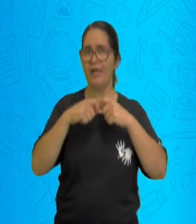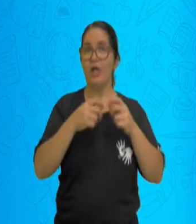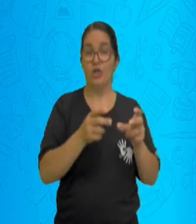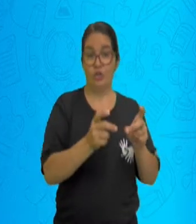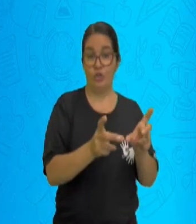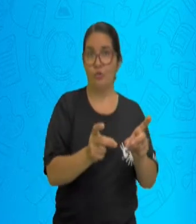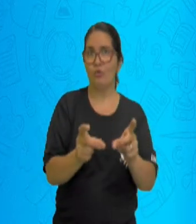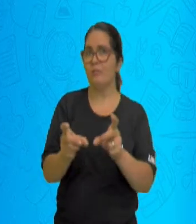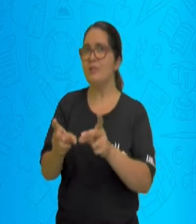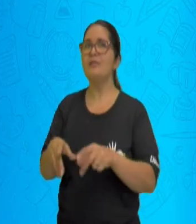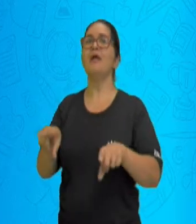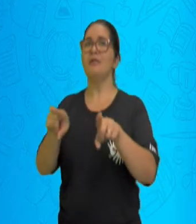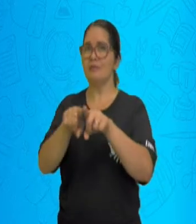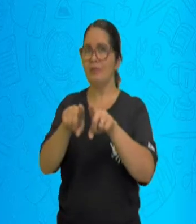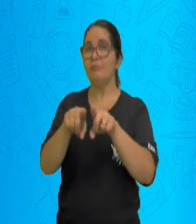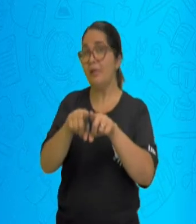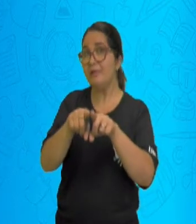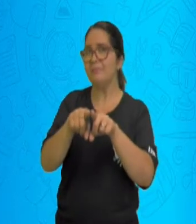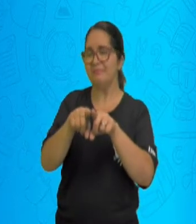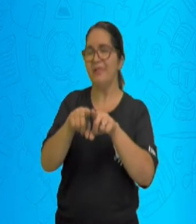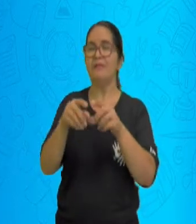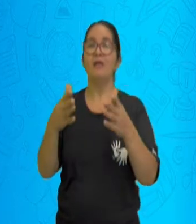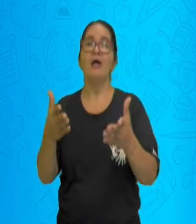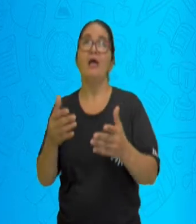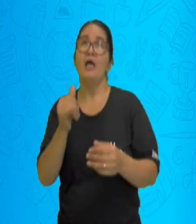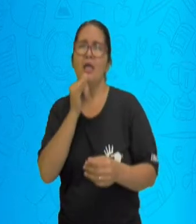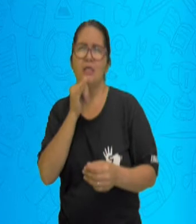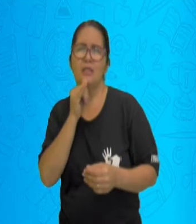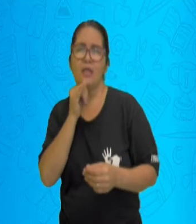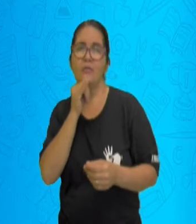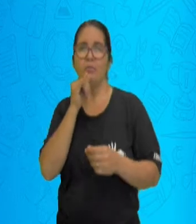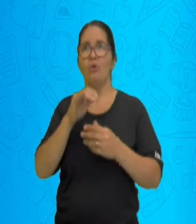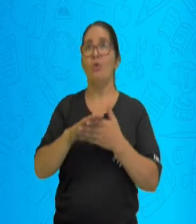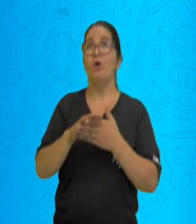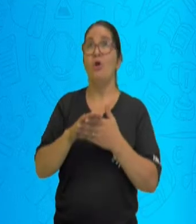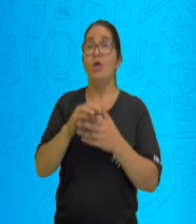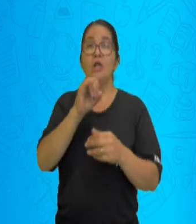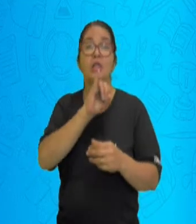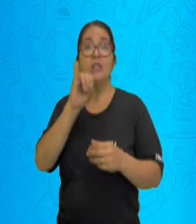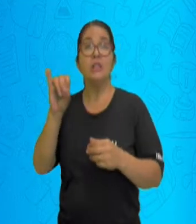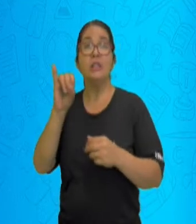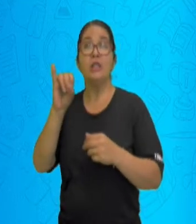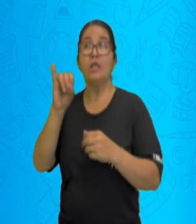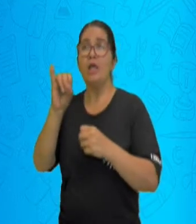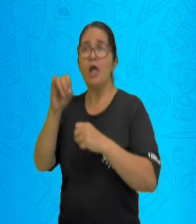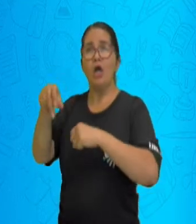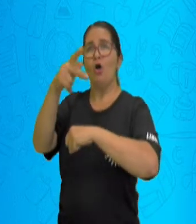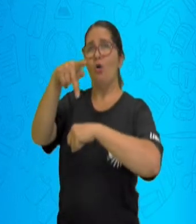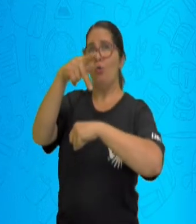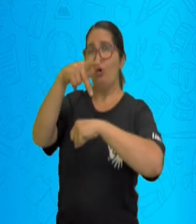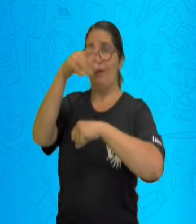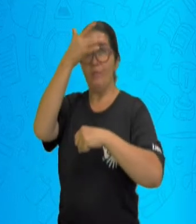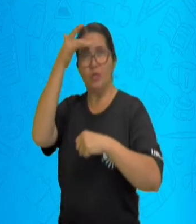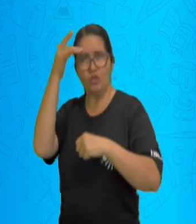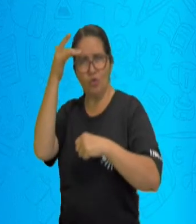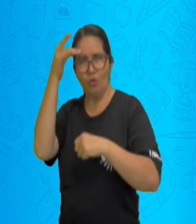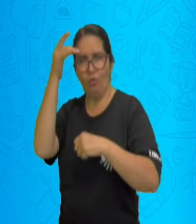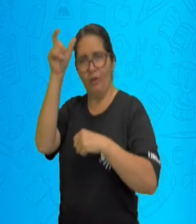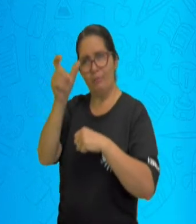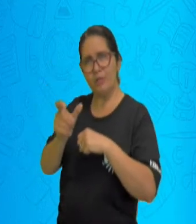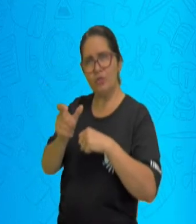país não te dá condições de trabalho, condições de moradia, para que você tenha uma vida social tranquila,